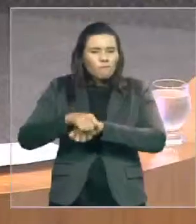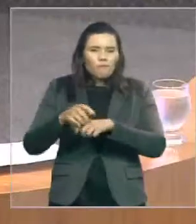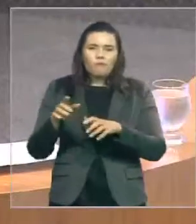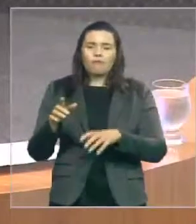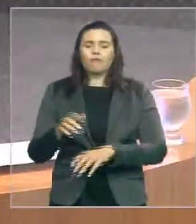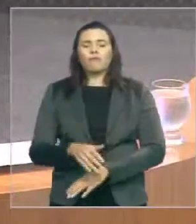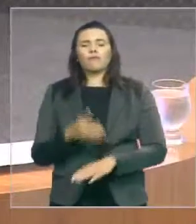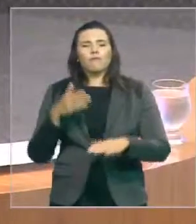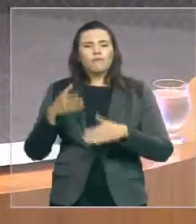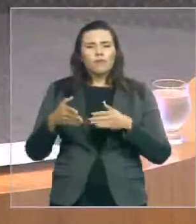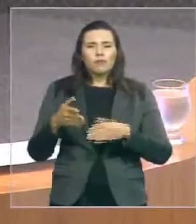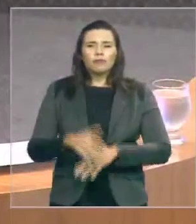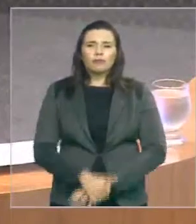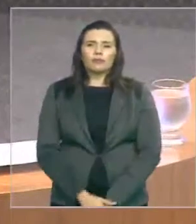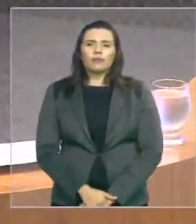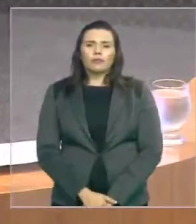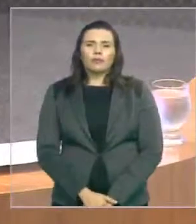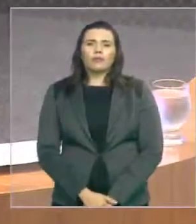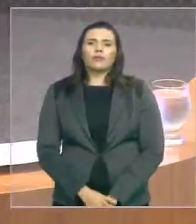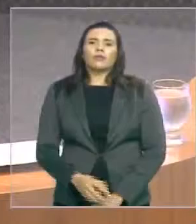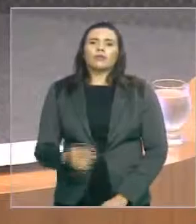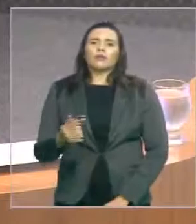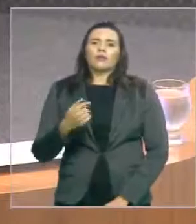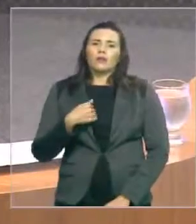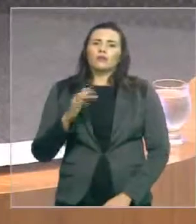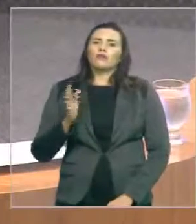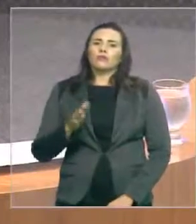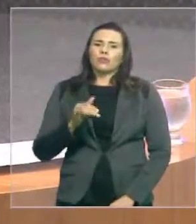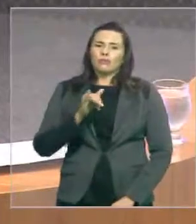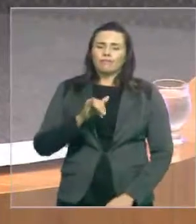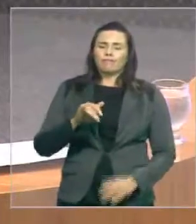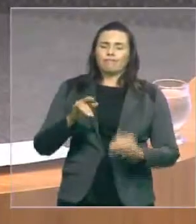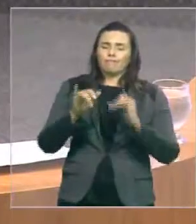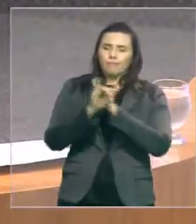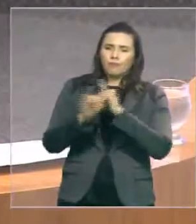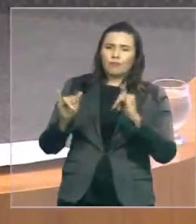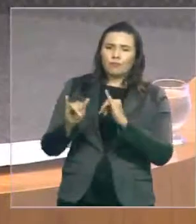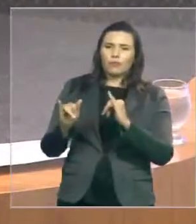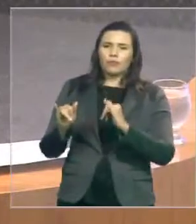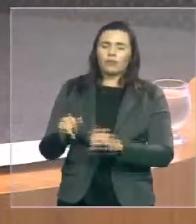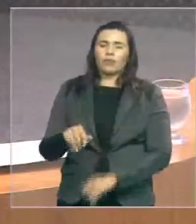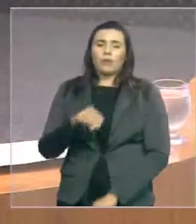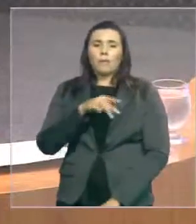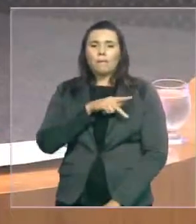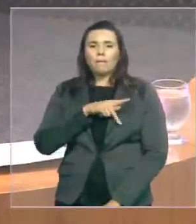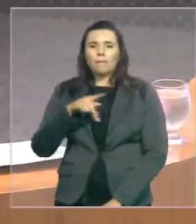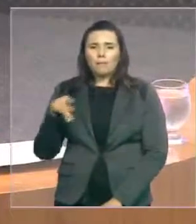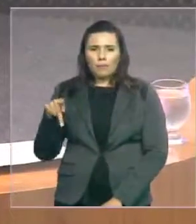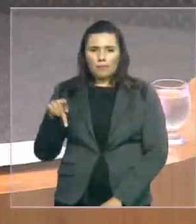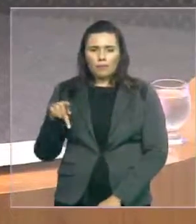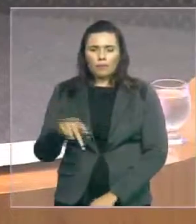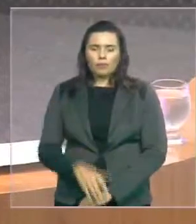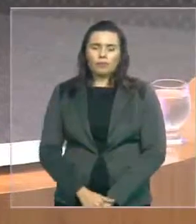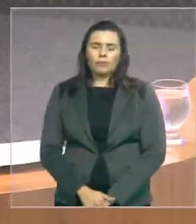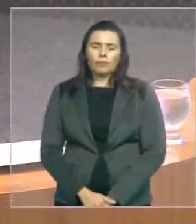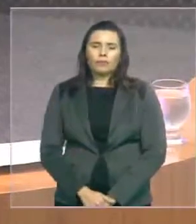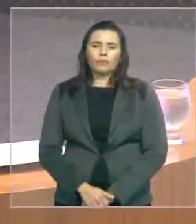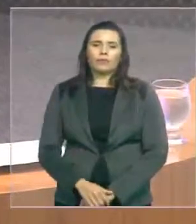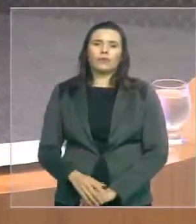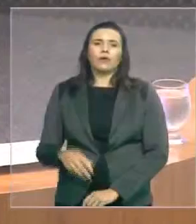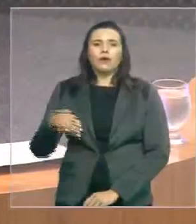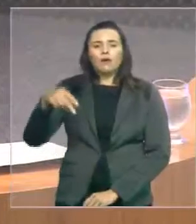incluídos em denúncias formais ao Ministério Público do Trabalho. E aí eu questiono, por que a Secretaria de Jefferson